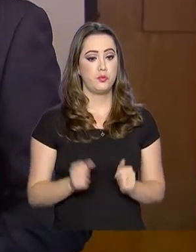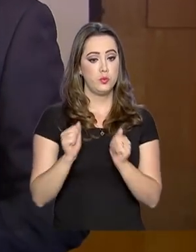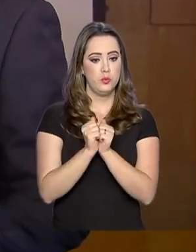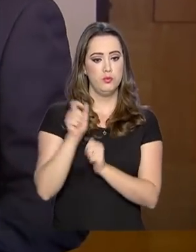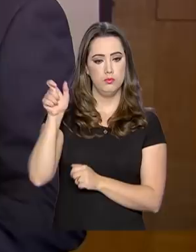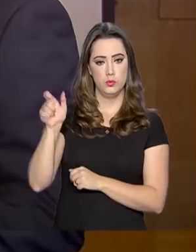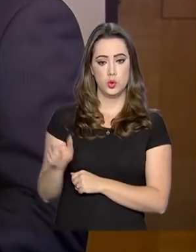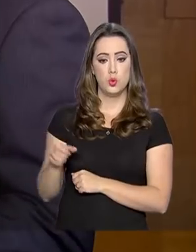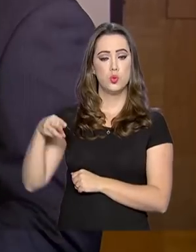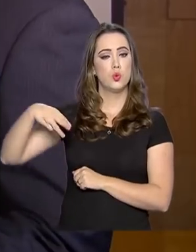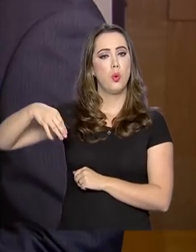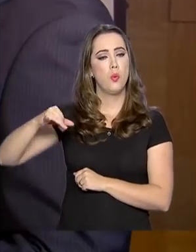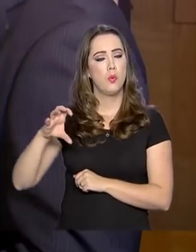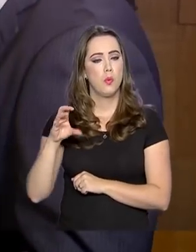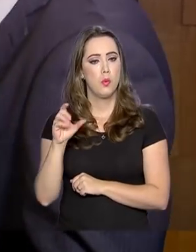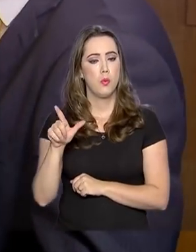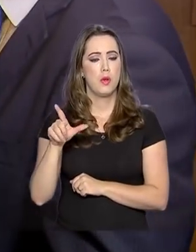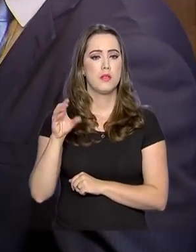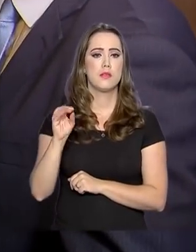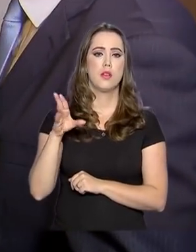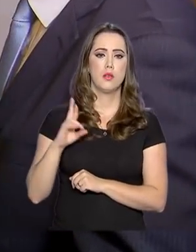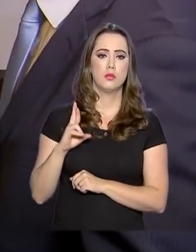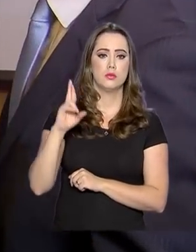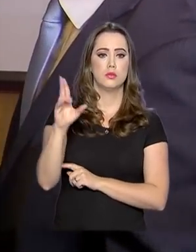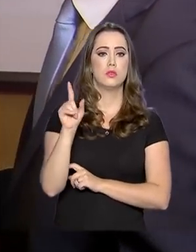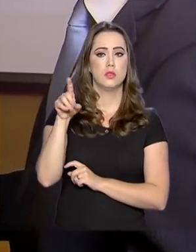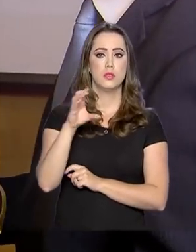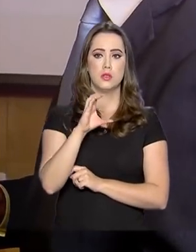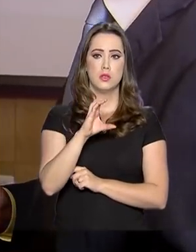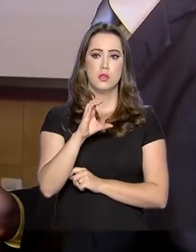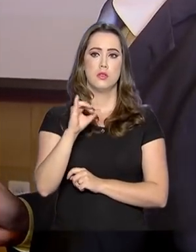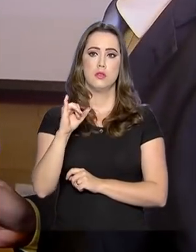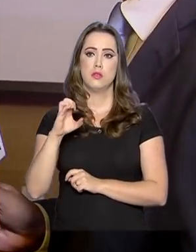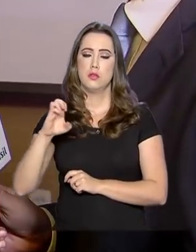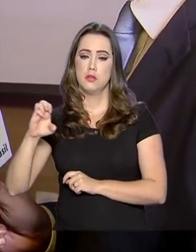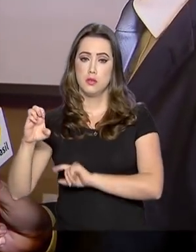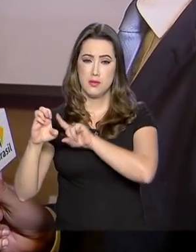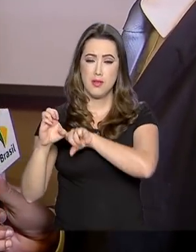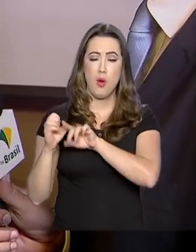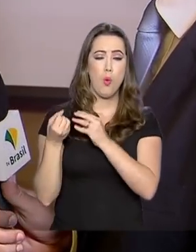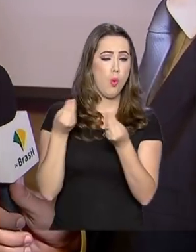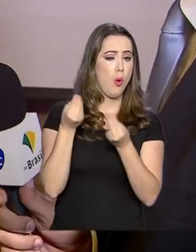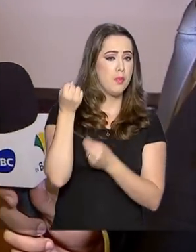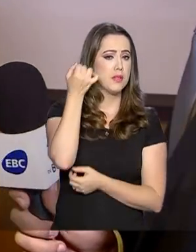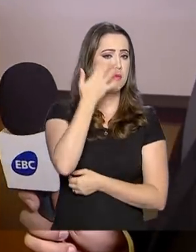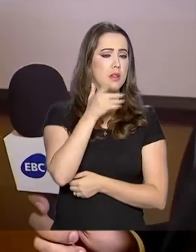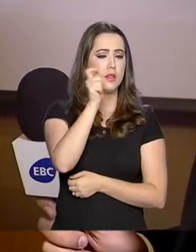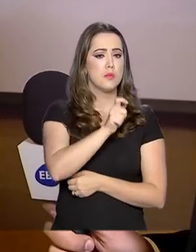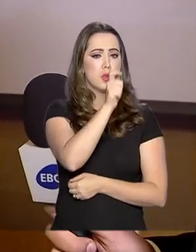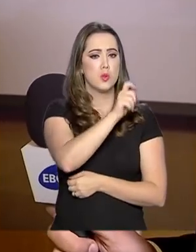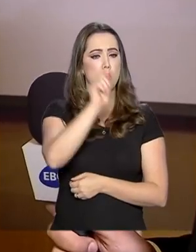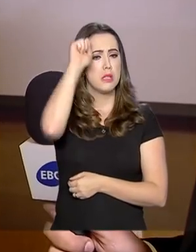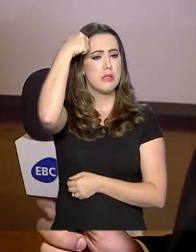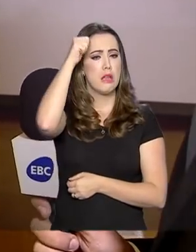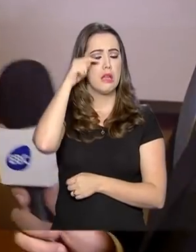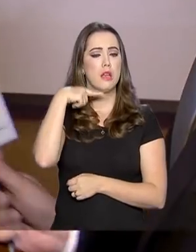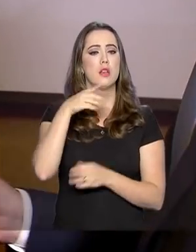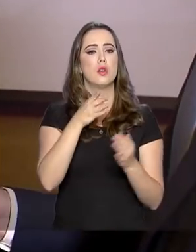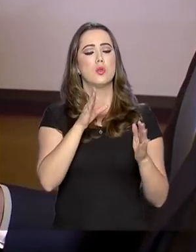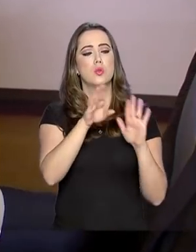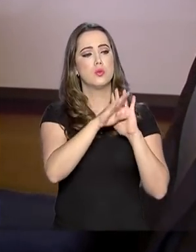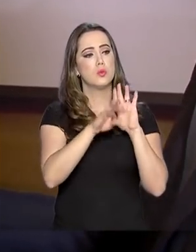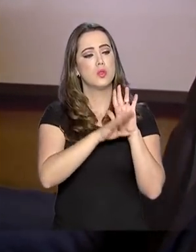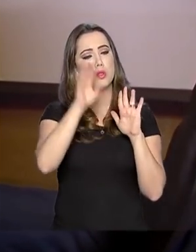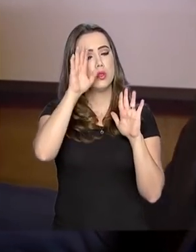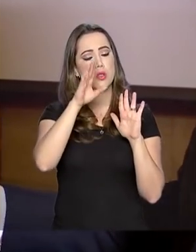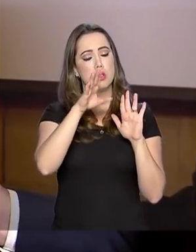Galo, que é superintendente do CIE. Muito obrigado pela sua participação. O que explica essa predominância de afrodescendentes nos programas de aprendizagem?